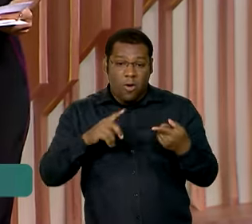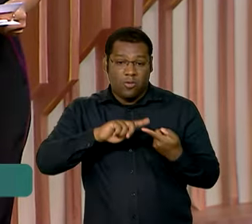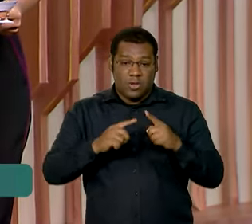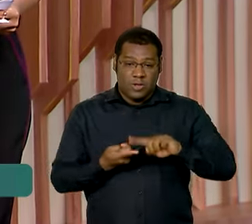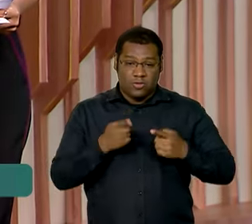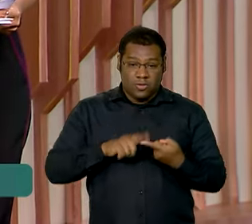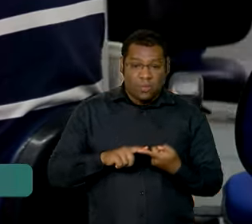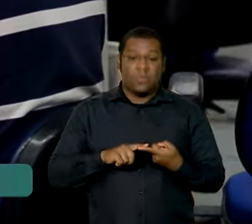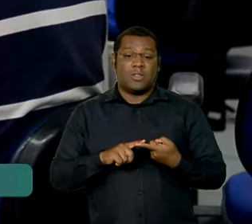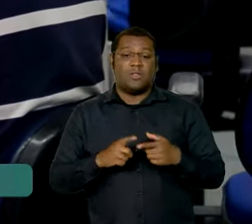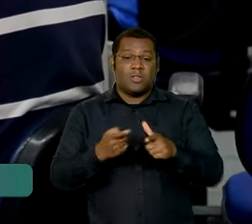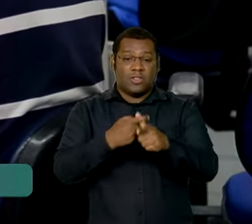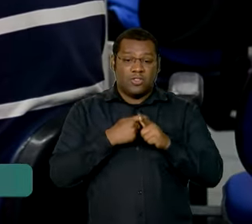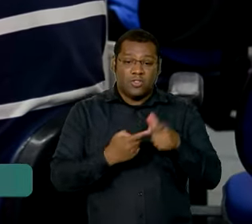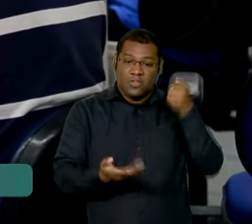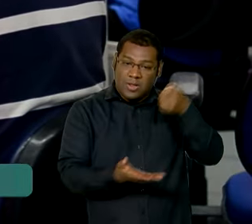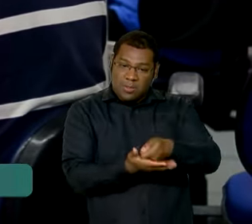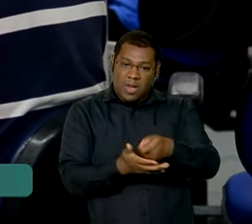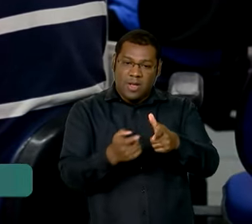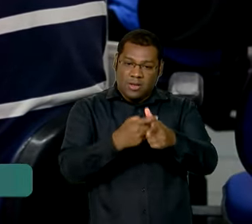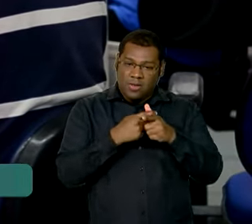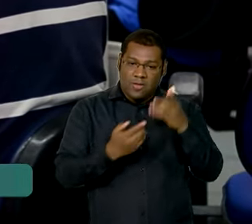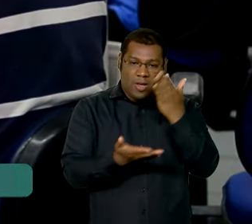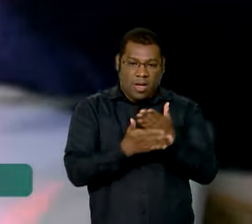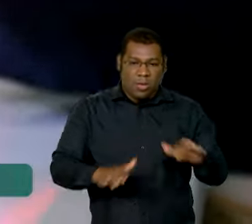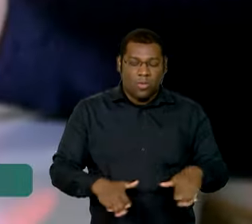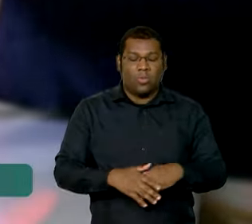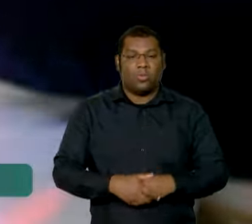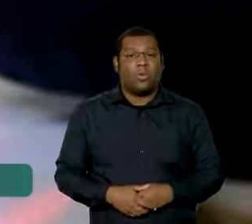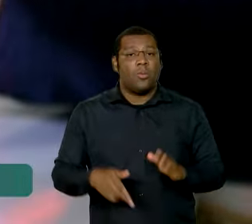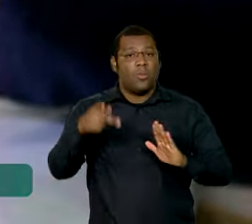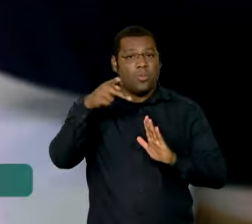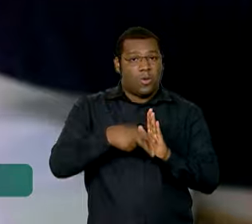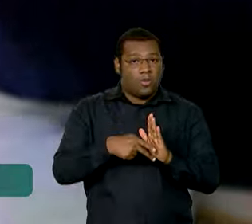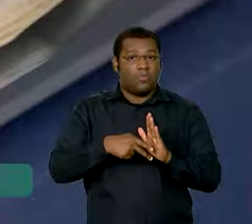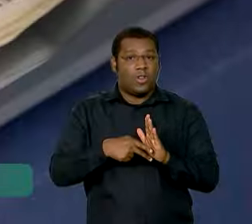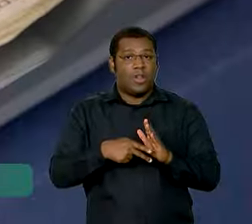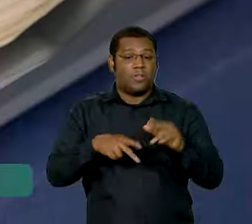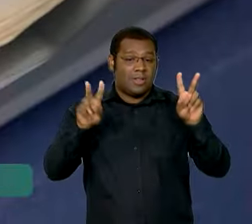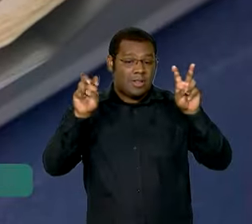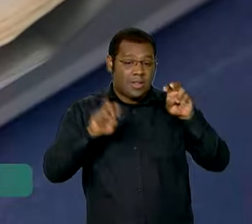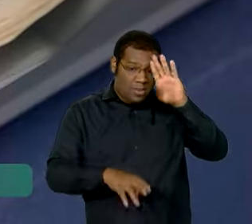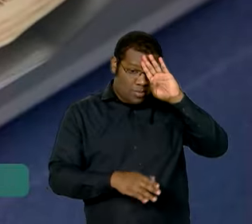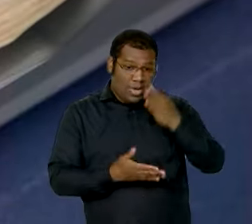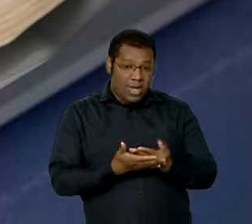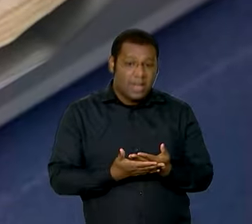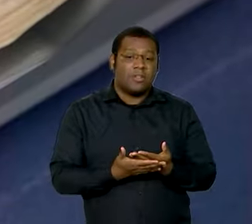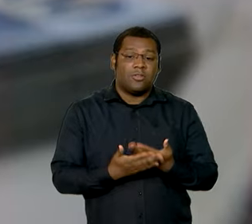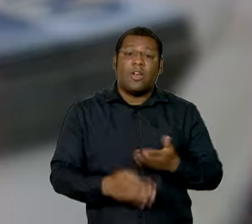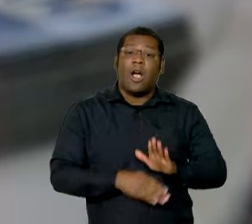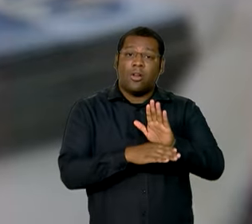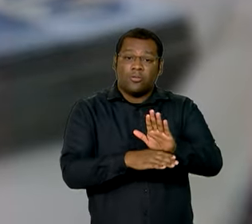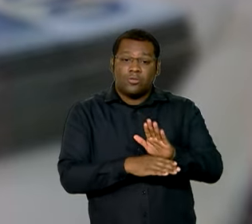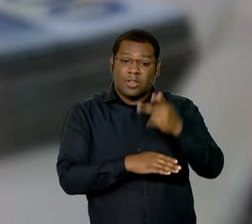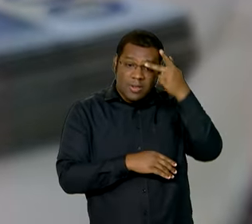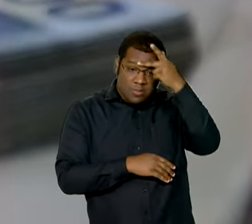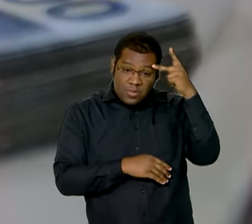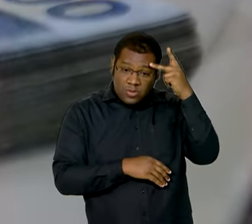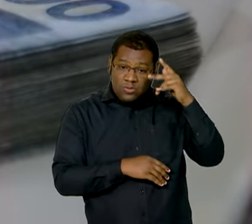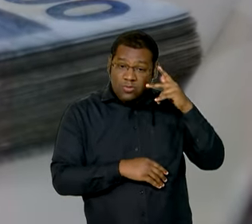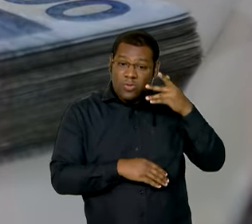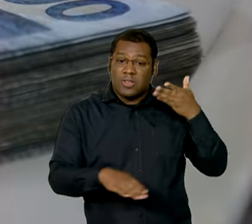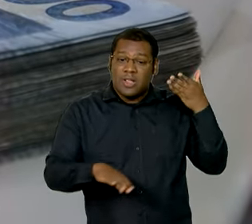dívidas. O Acredita vai oferecer crédito com taxas de juros diferenciadas aos